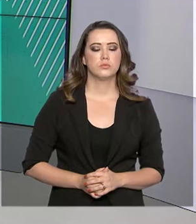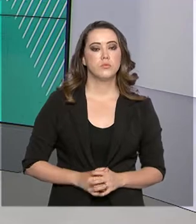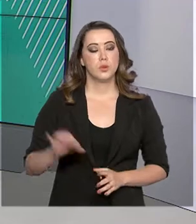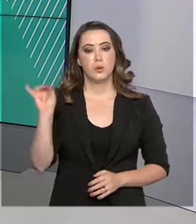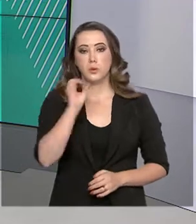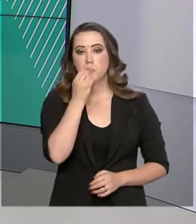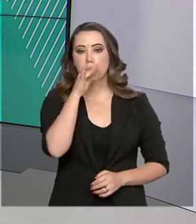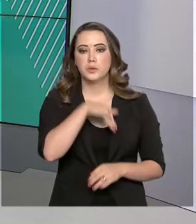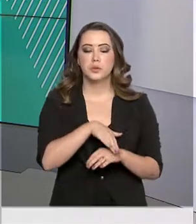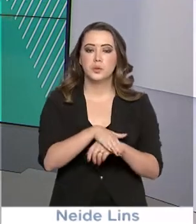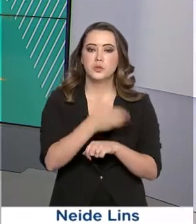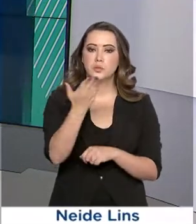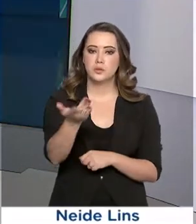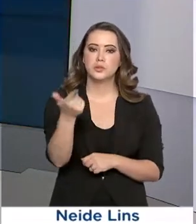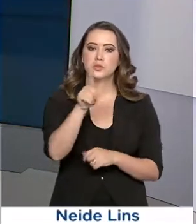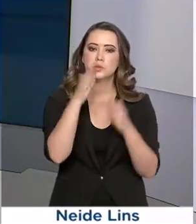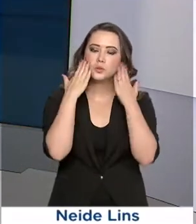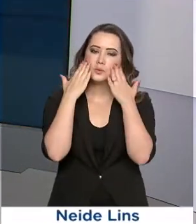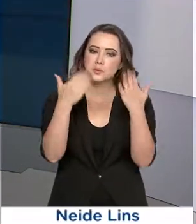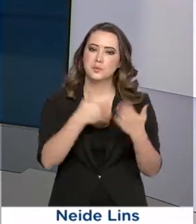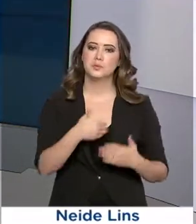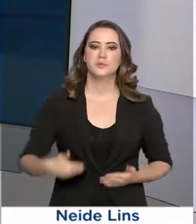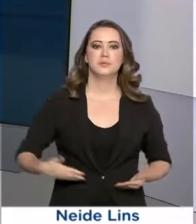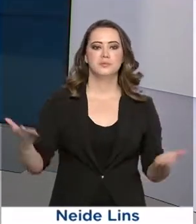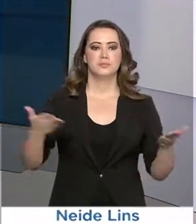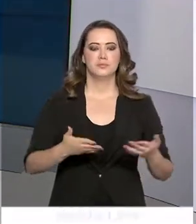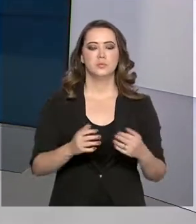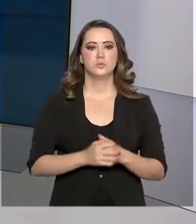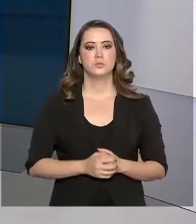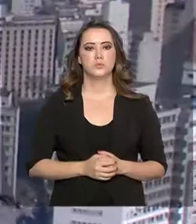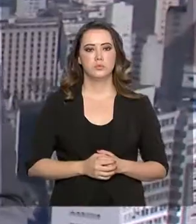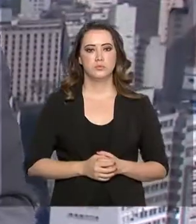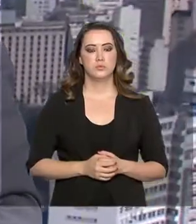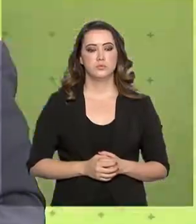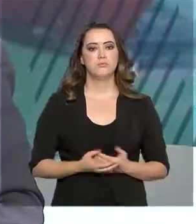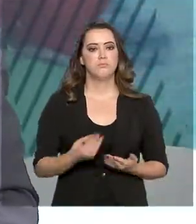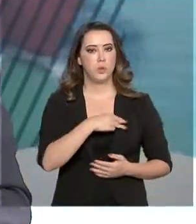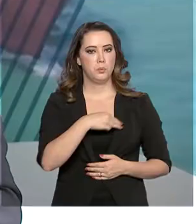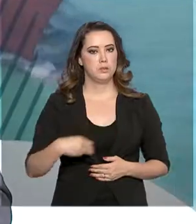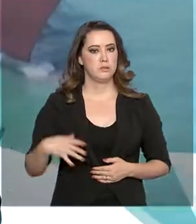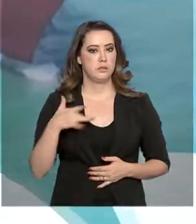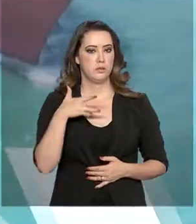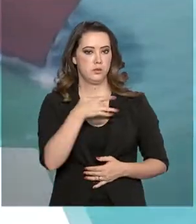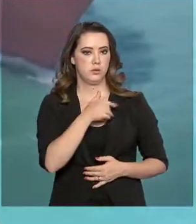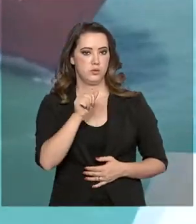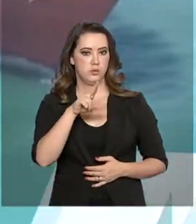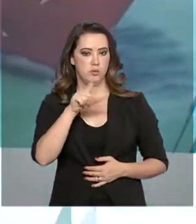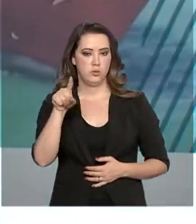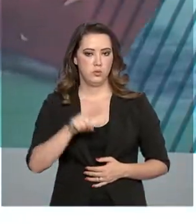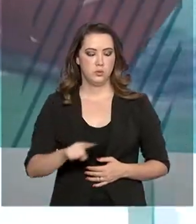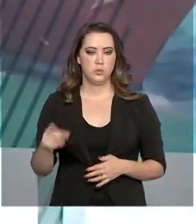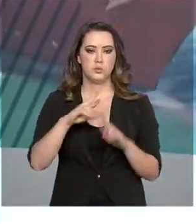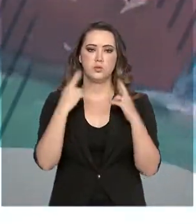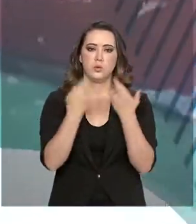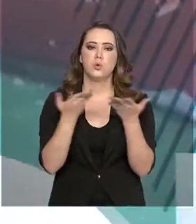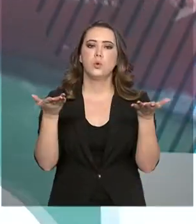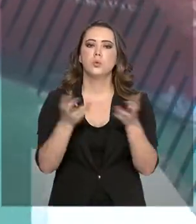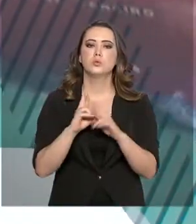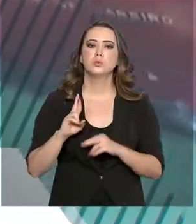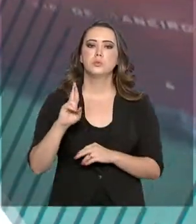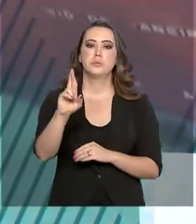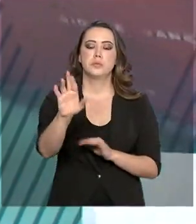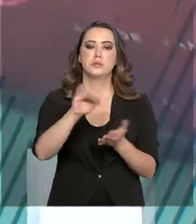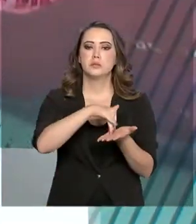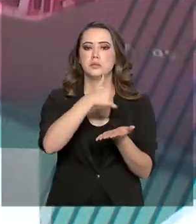Boa noite para você, já está no ar mais um Governo Agora. O ministro da Saúde, Luiz Henrique Mandetta, se reuniu hoje com